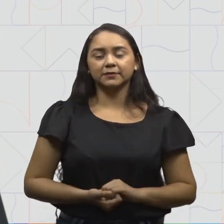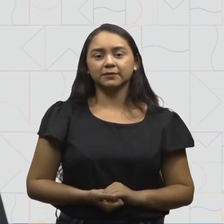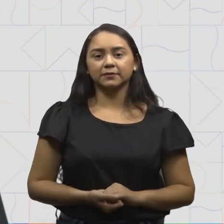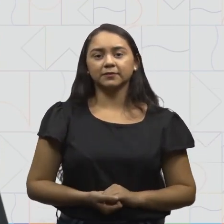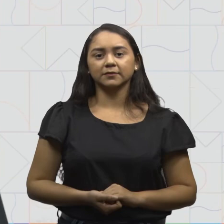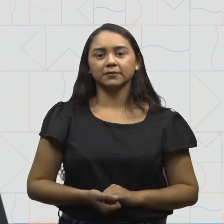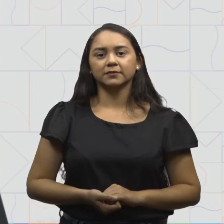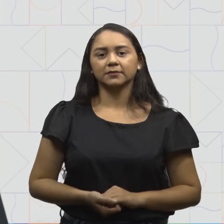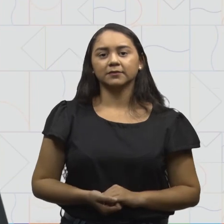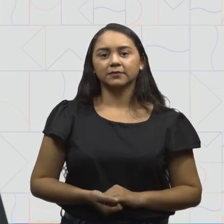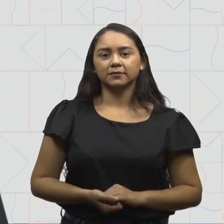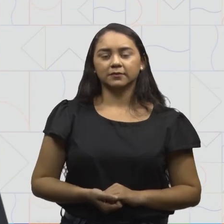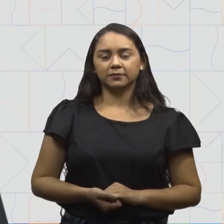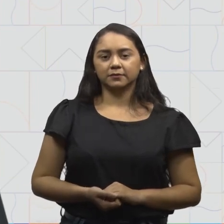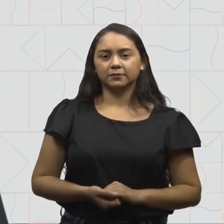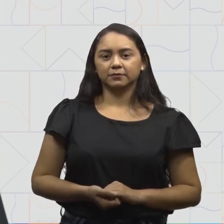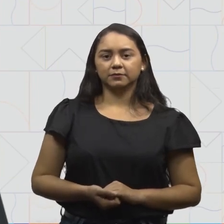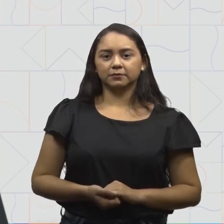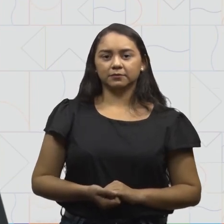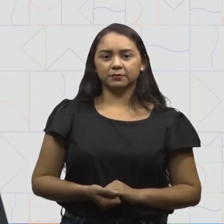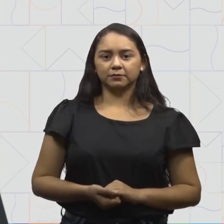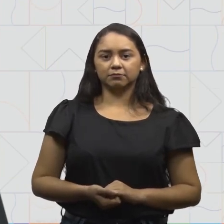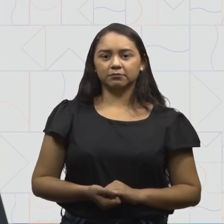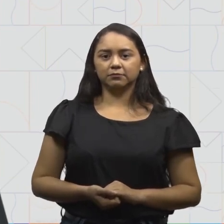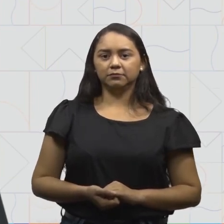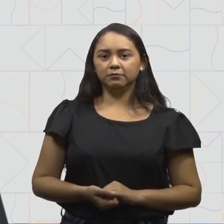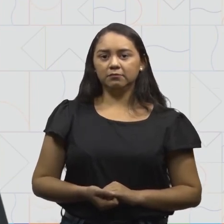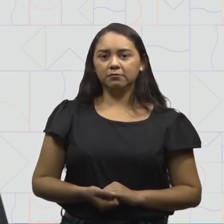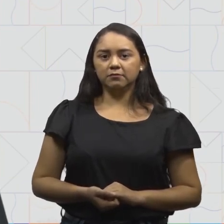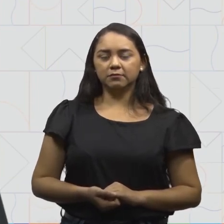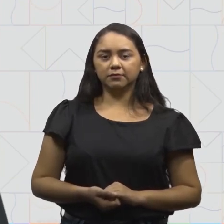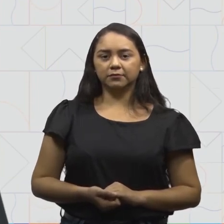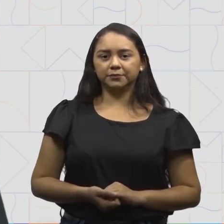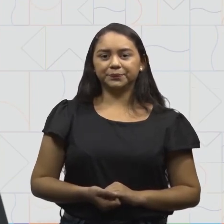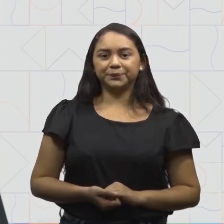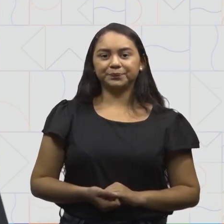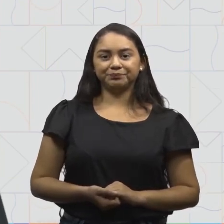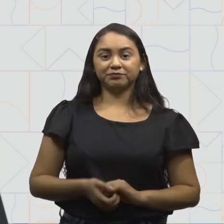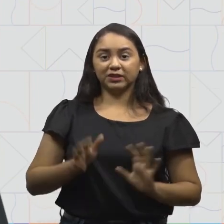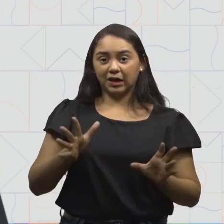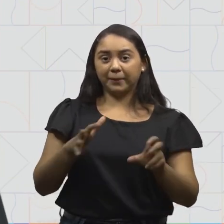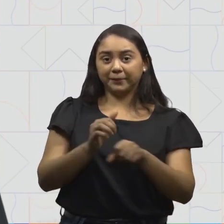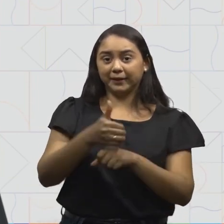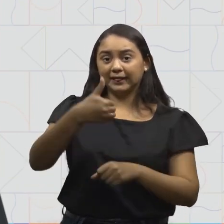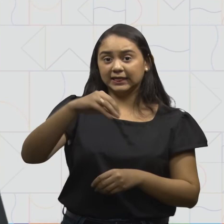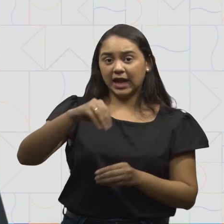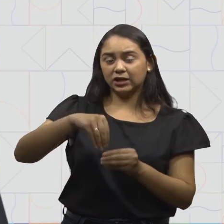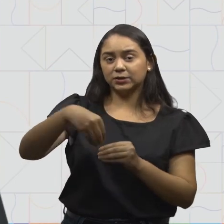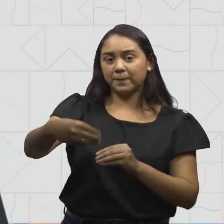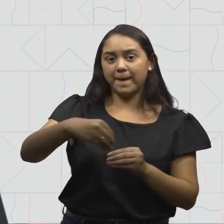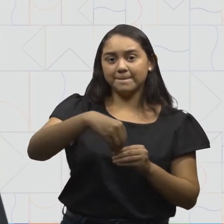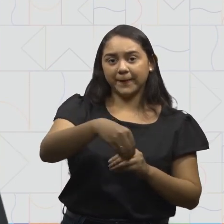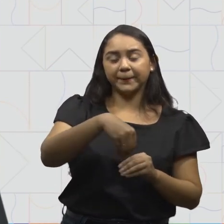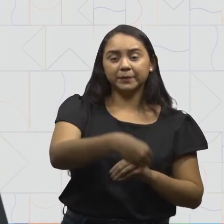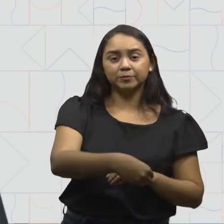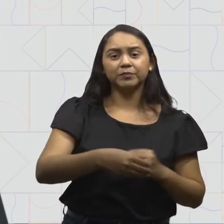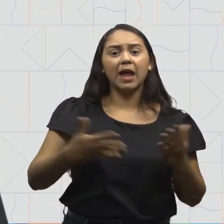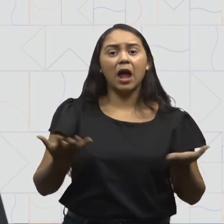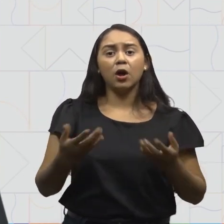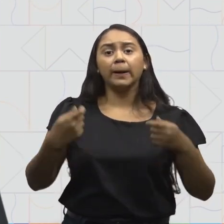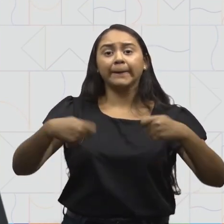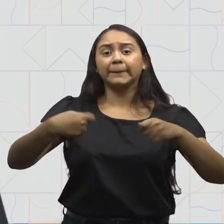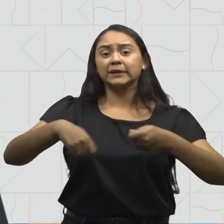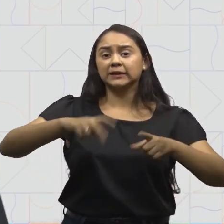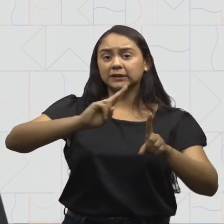quatro, cinco, seis, sete, oito, nove, dez. Mas nós